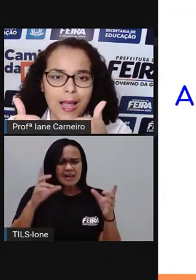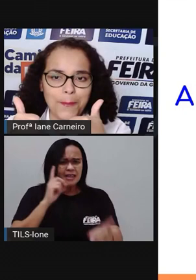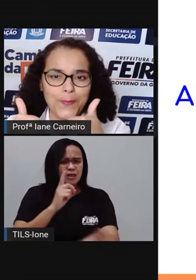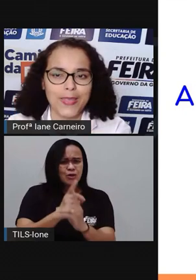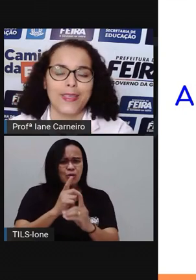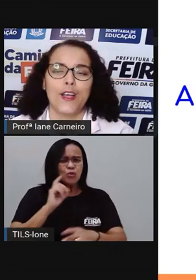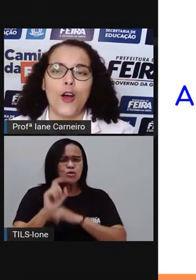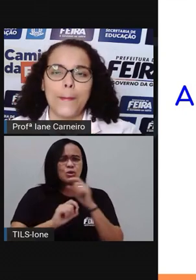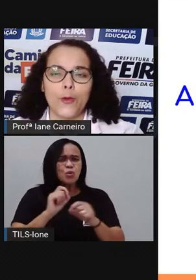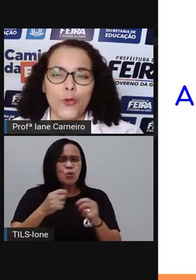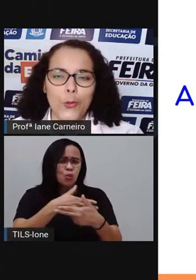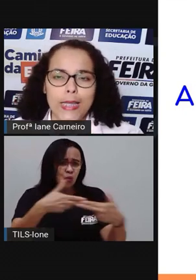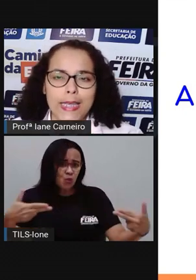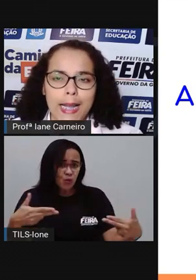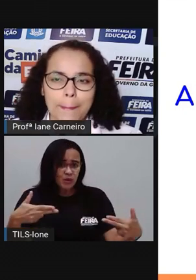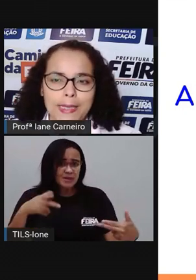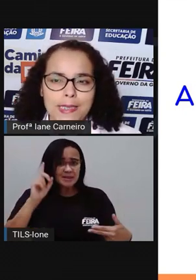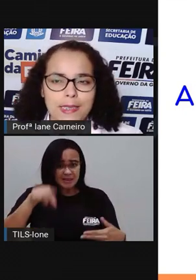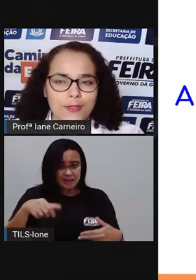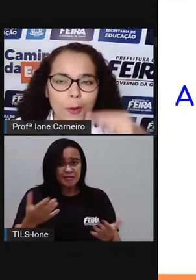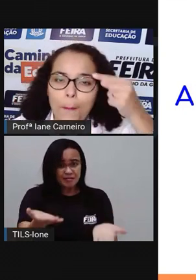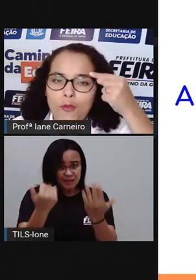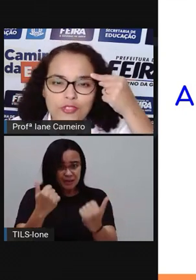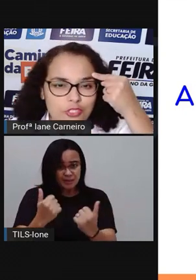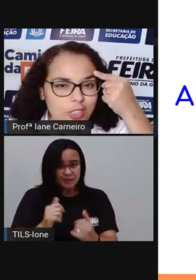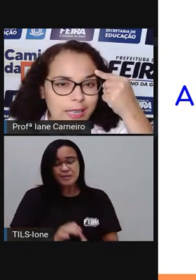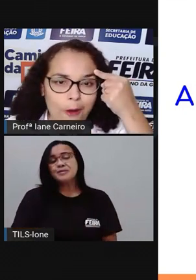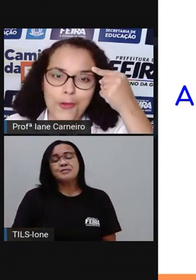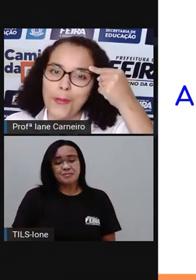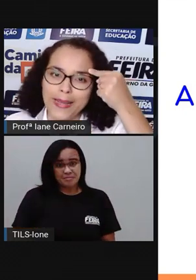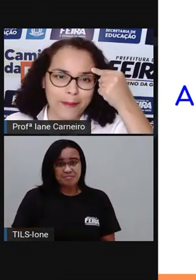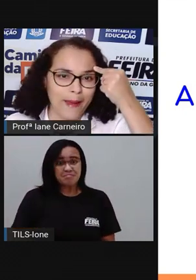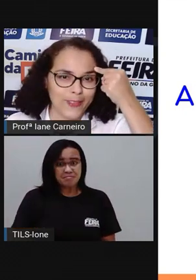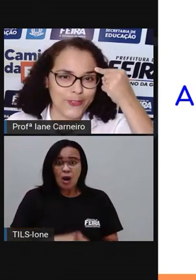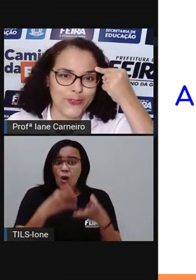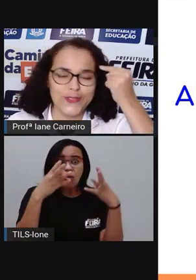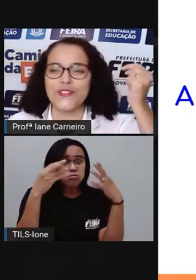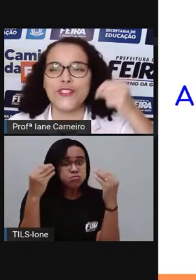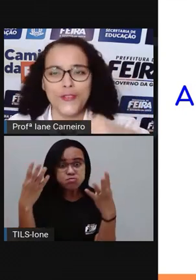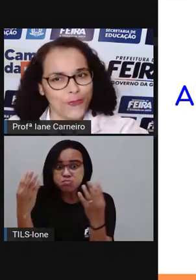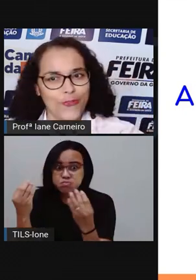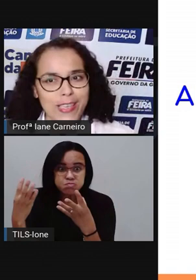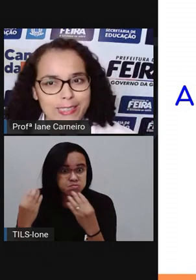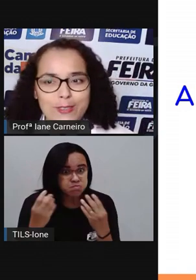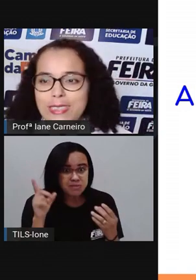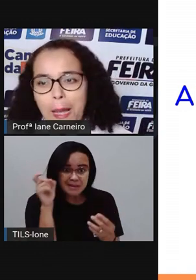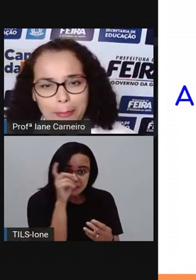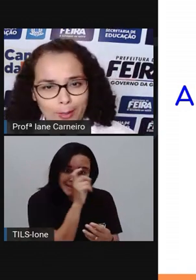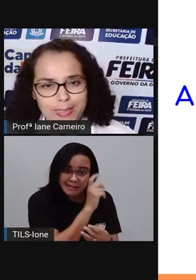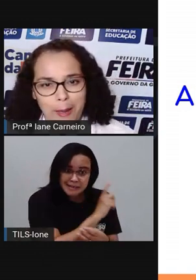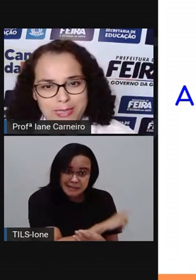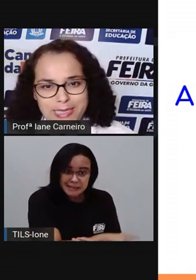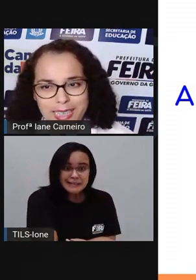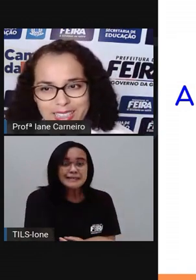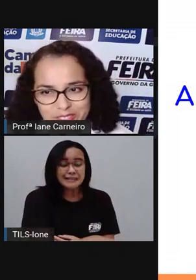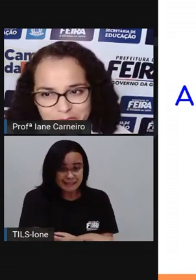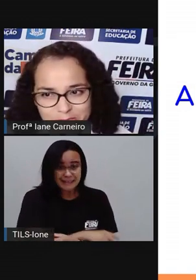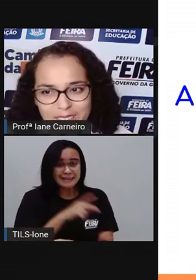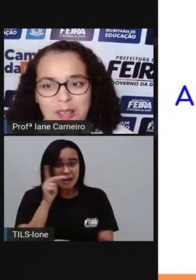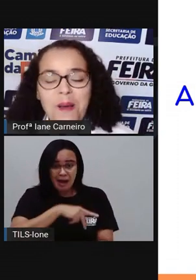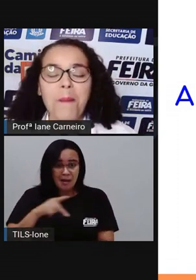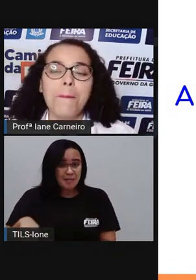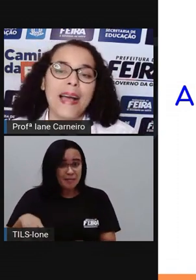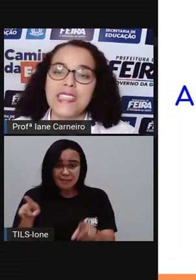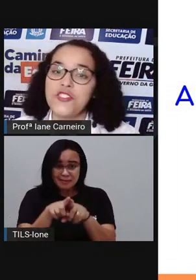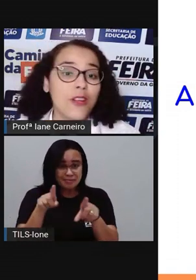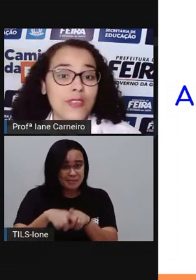Vamos lá? Ó, a Pró colocou aqui ela pensando, um monte de cálculo matemático difícil, que nem a Pró sabe esses aqui, viu?